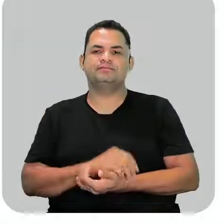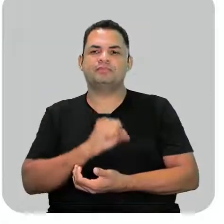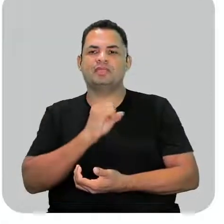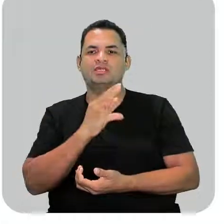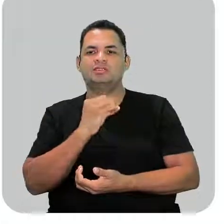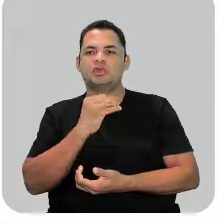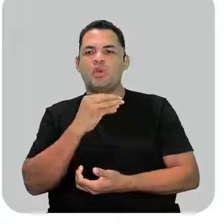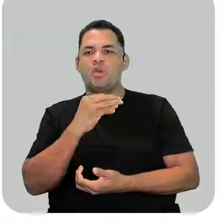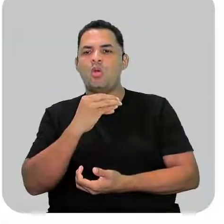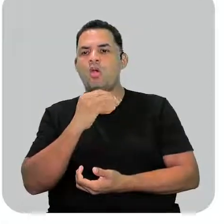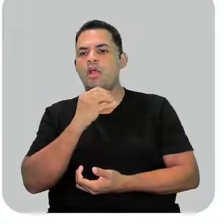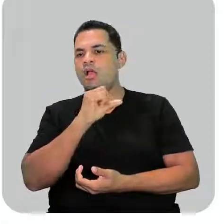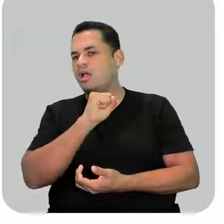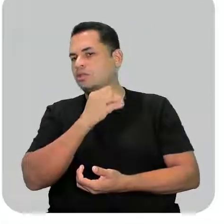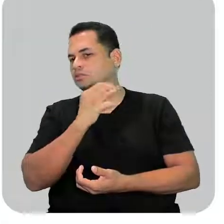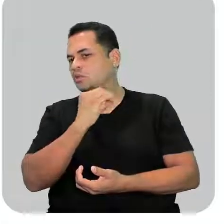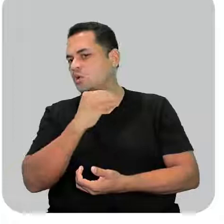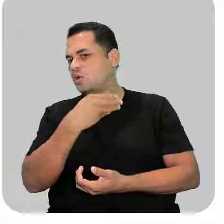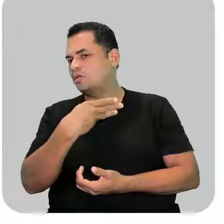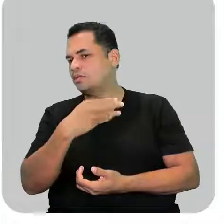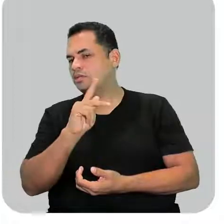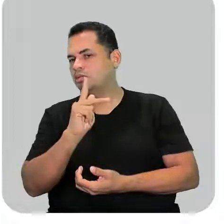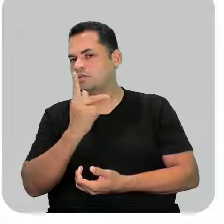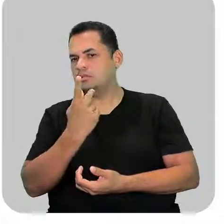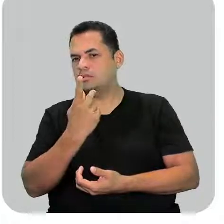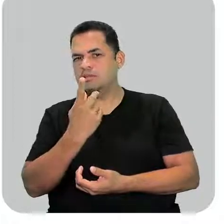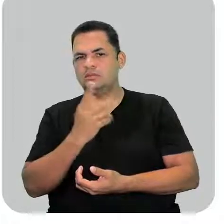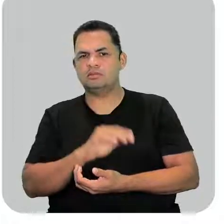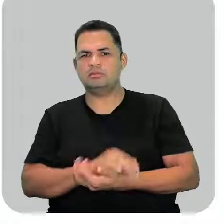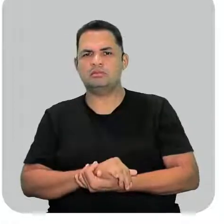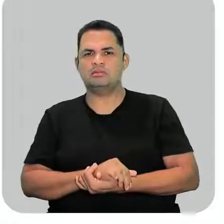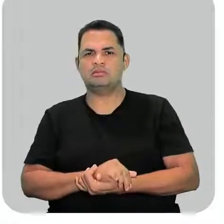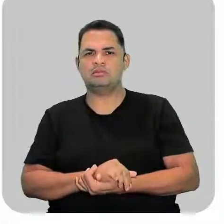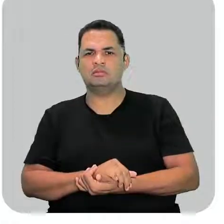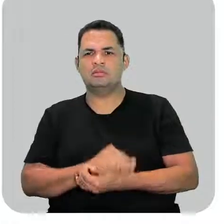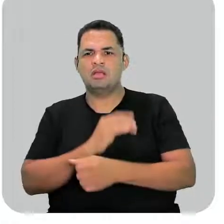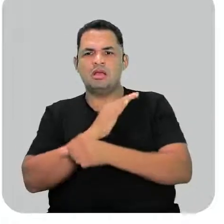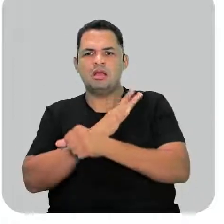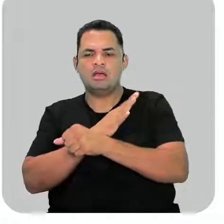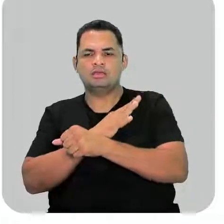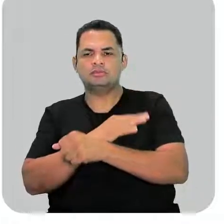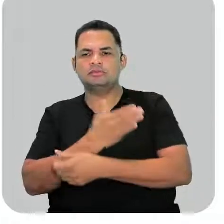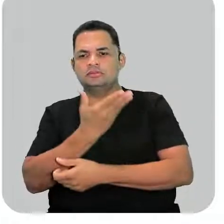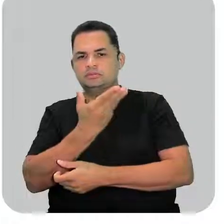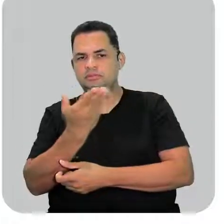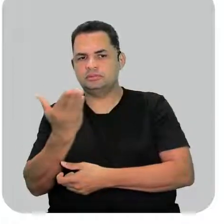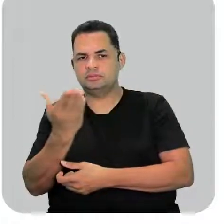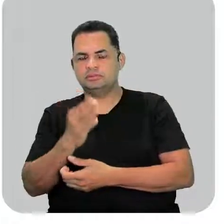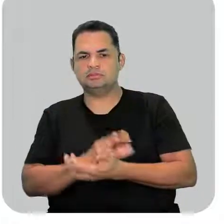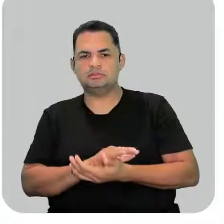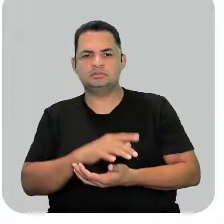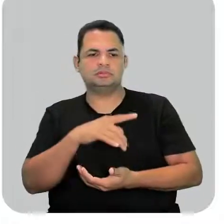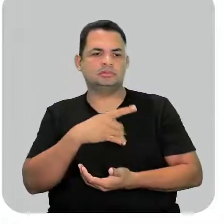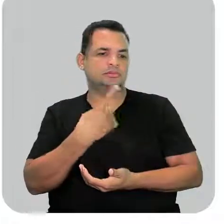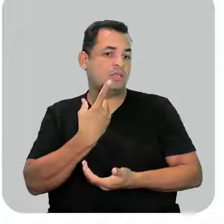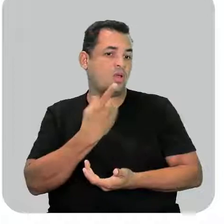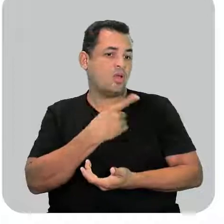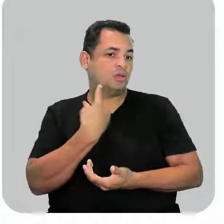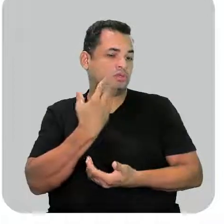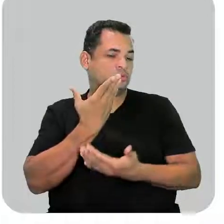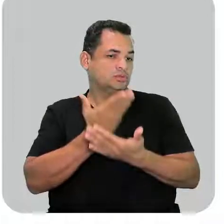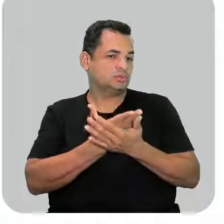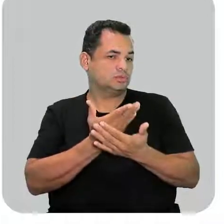SO3H. Que está representando e identificando os ácidos sulfônicos. E aí a gente viu